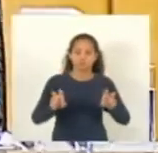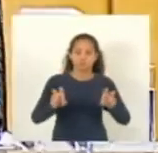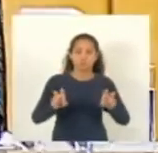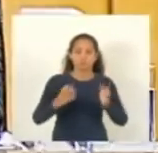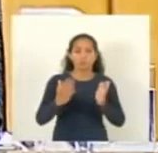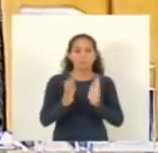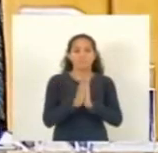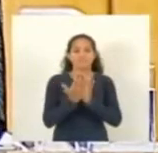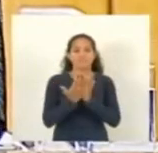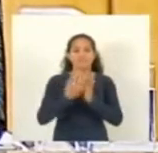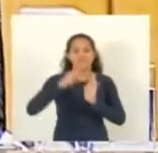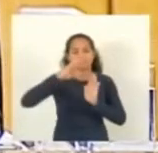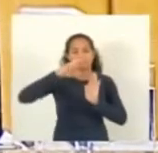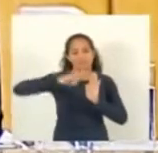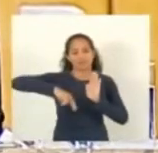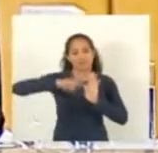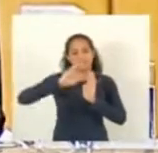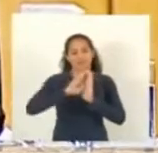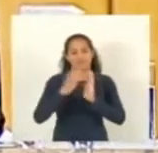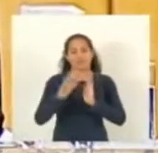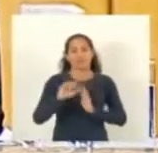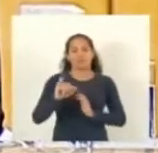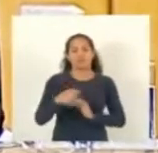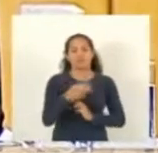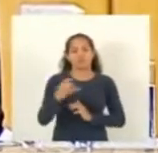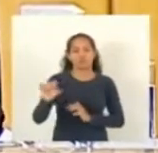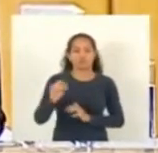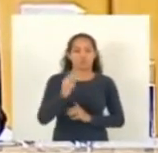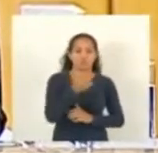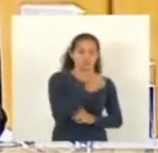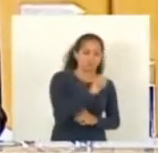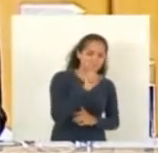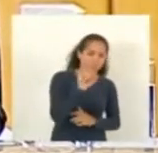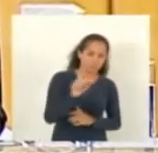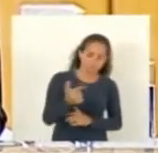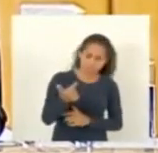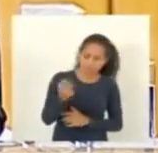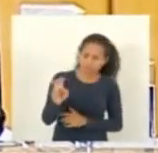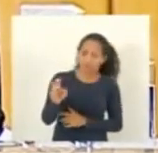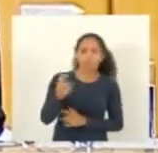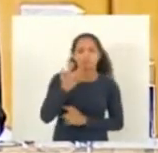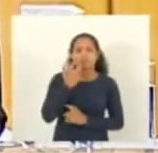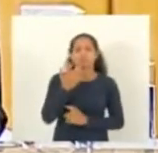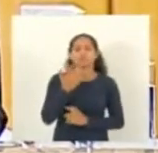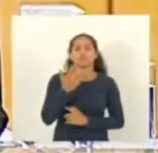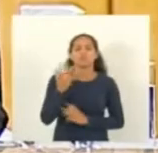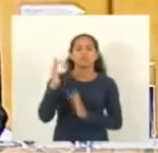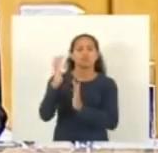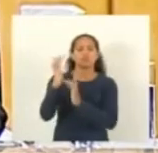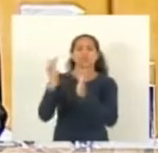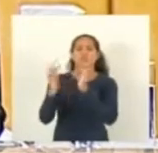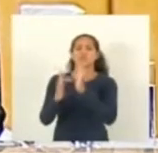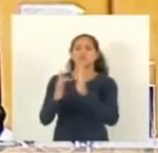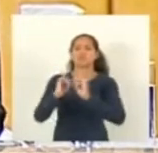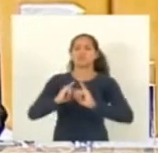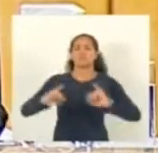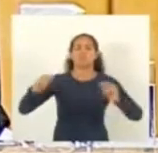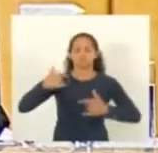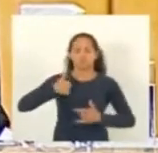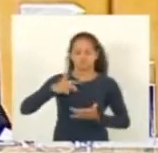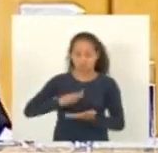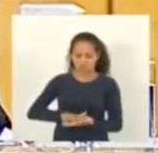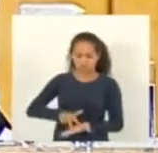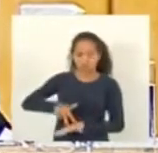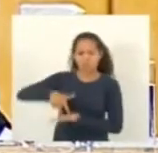versículo que está em João 11 25 e disse-lhes Jesus eu sou a ressurreição e a